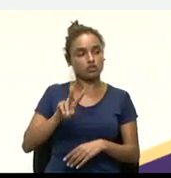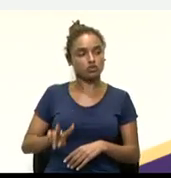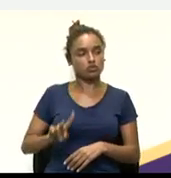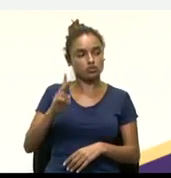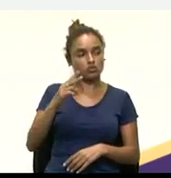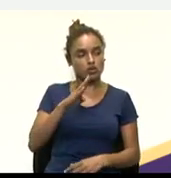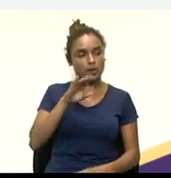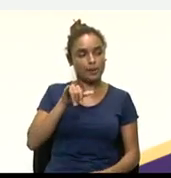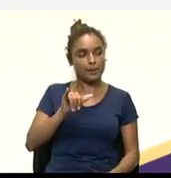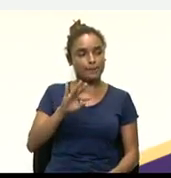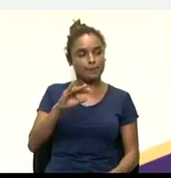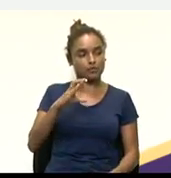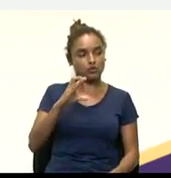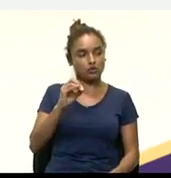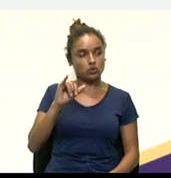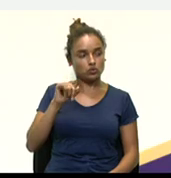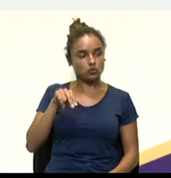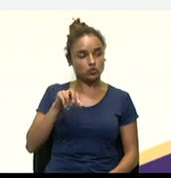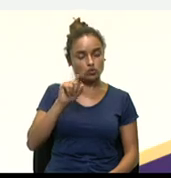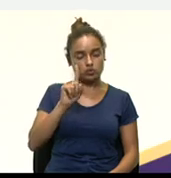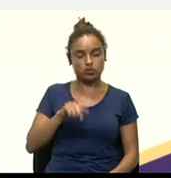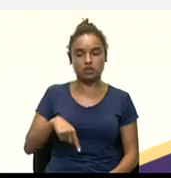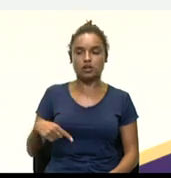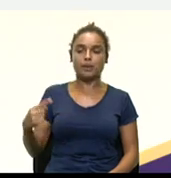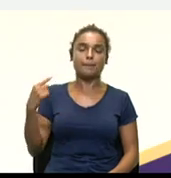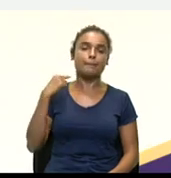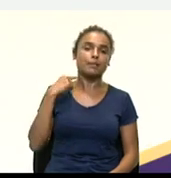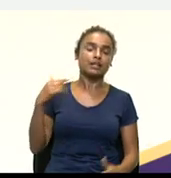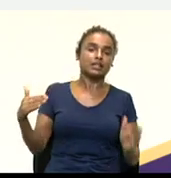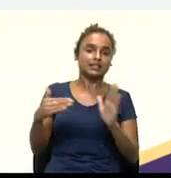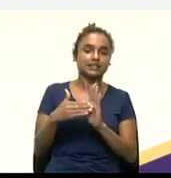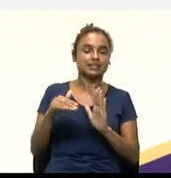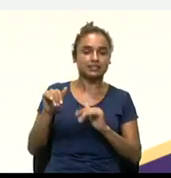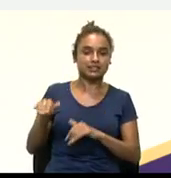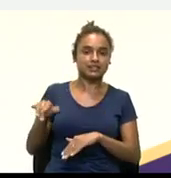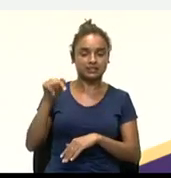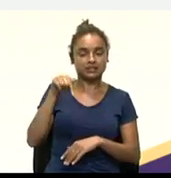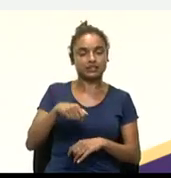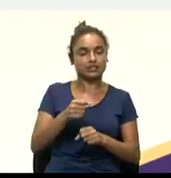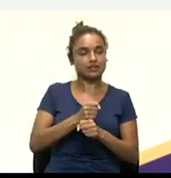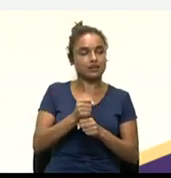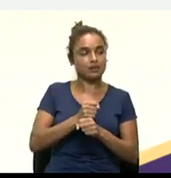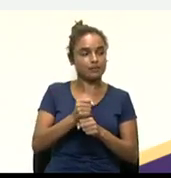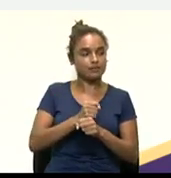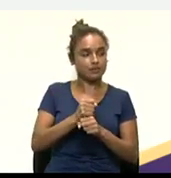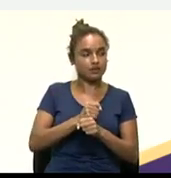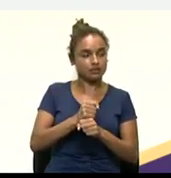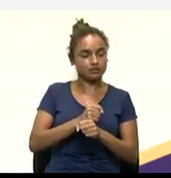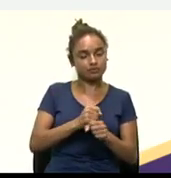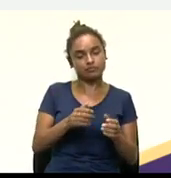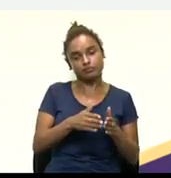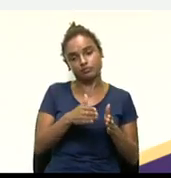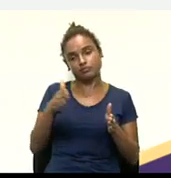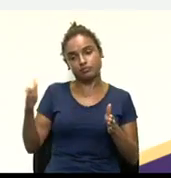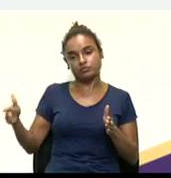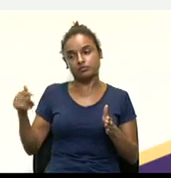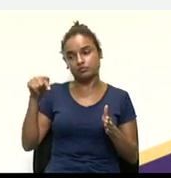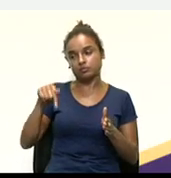Bitcoin de maio a setembro desse ano, que foi, então, o período que eu